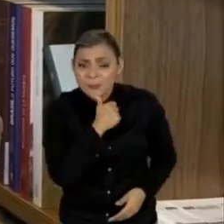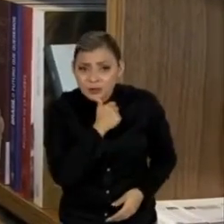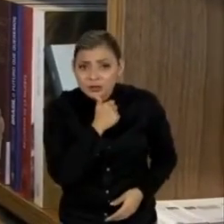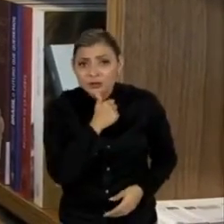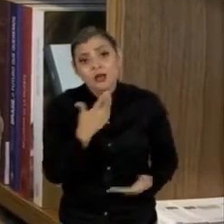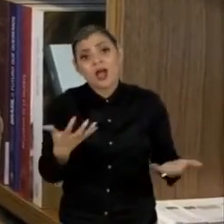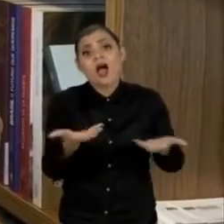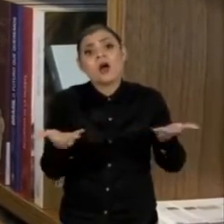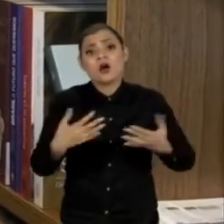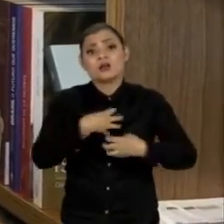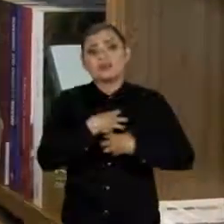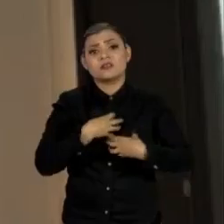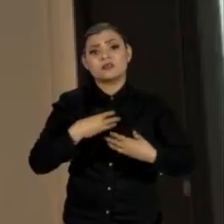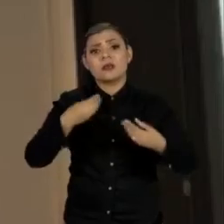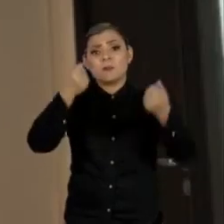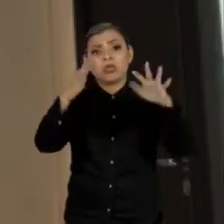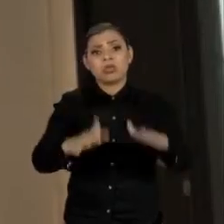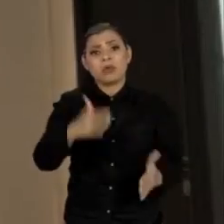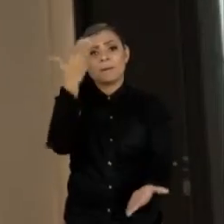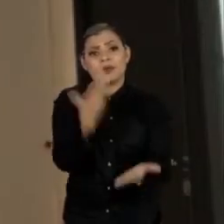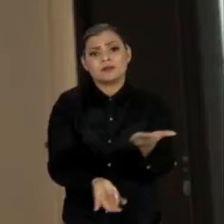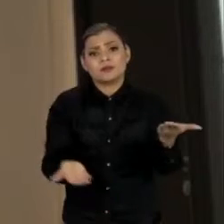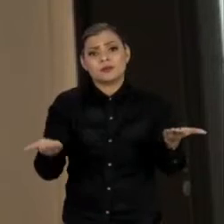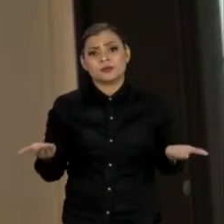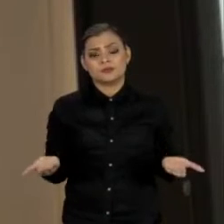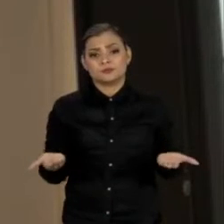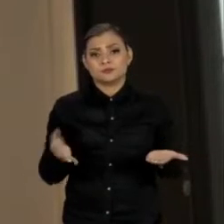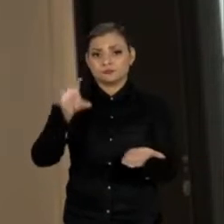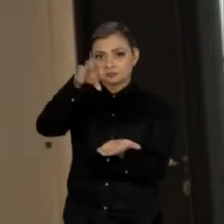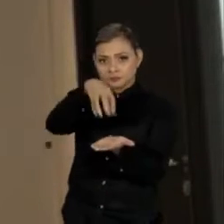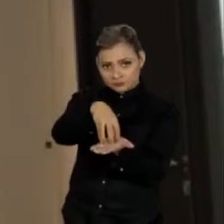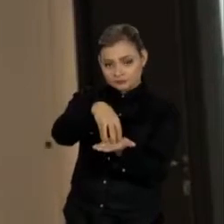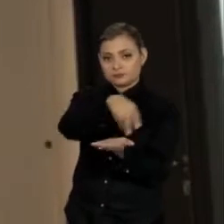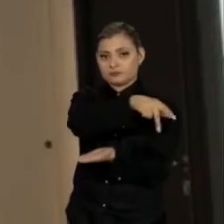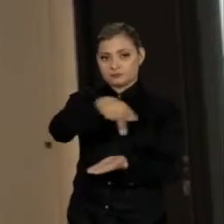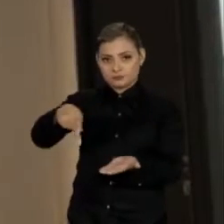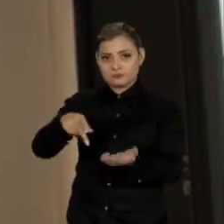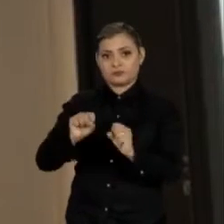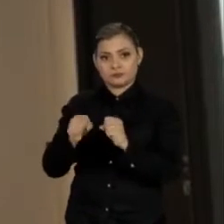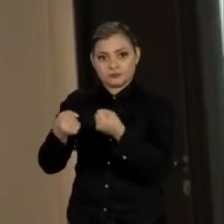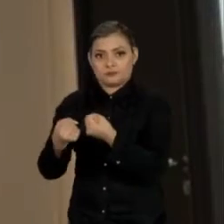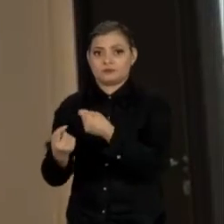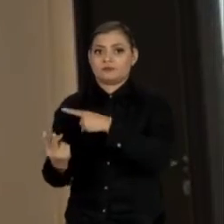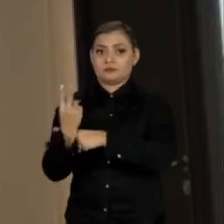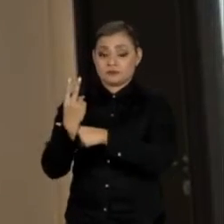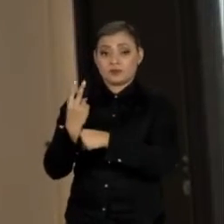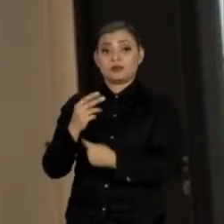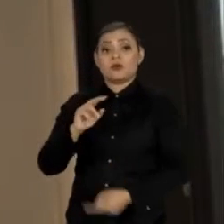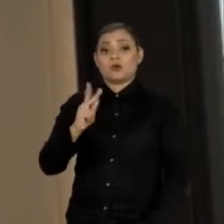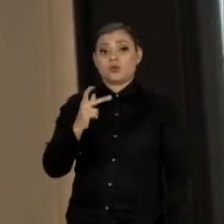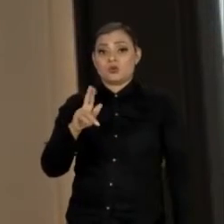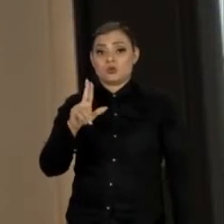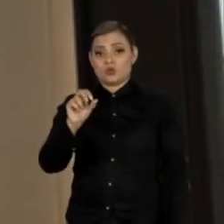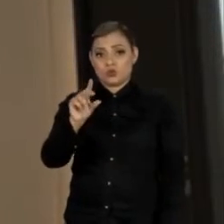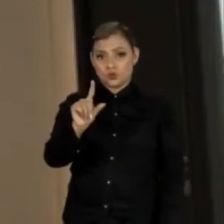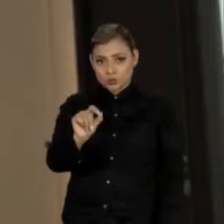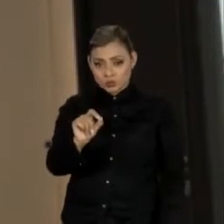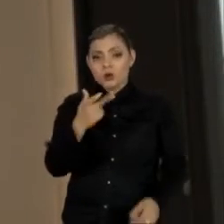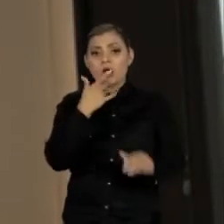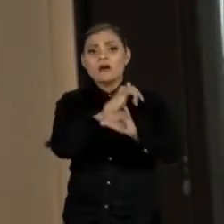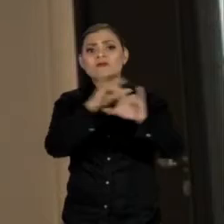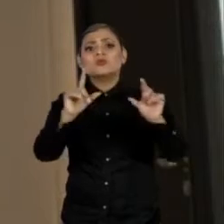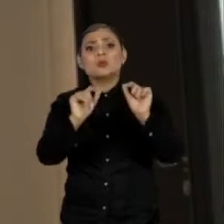é a sensação do fracasso. O presidente do Instituto de Defesa do Direito de Defesa, Hugo Leonardo, afirma que a Corte deu um passo